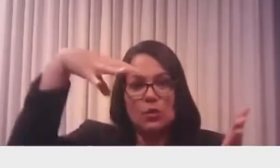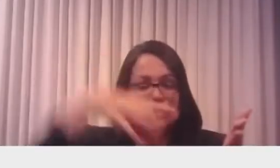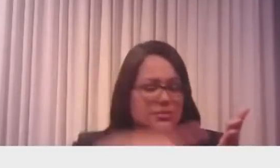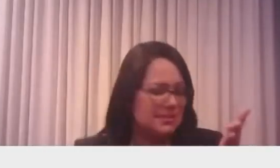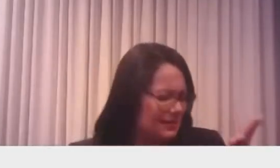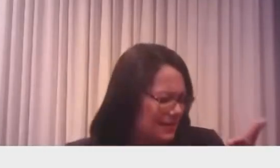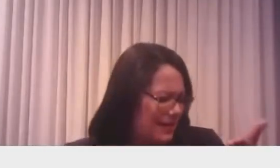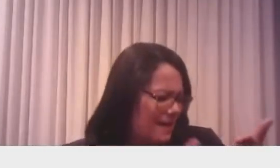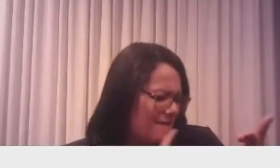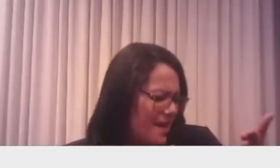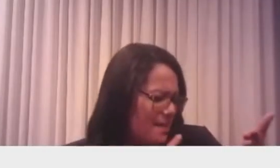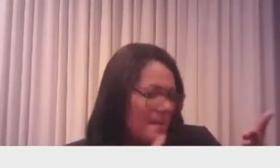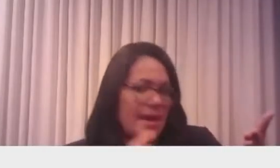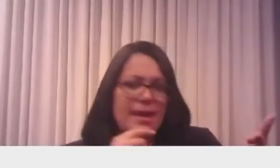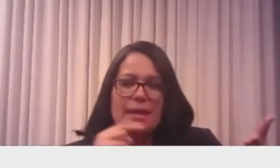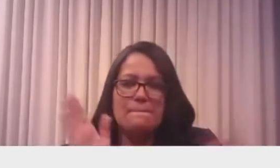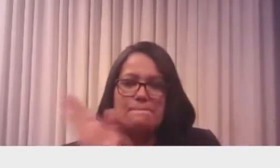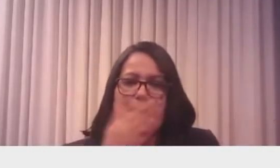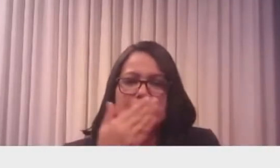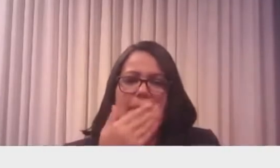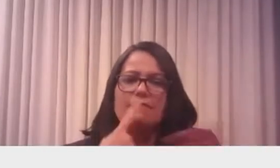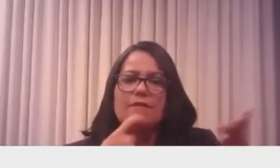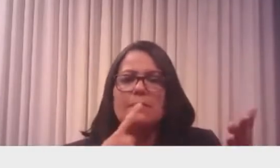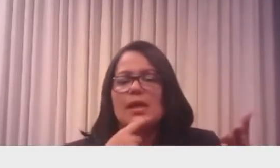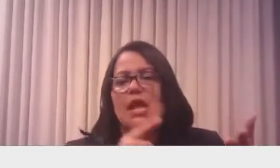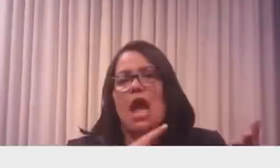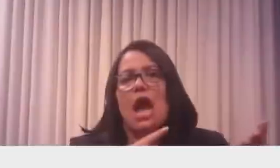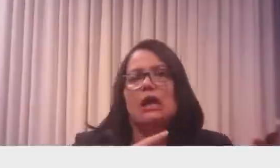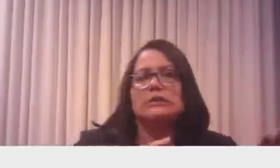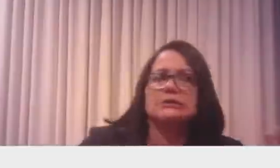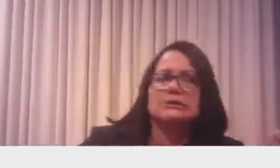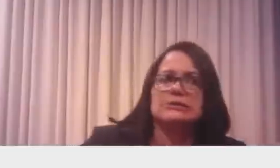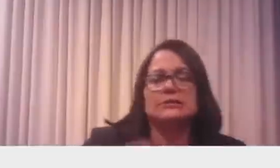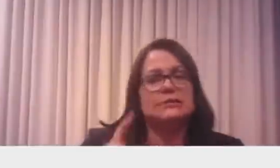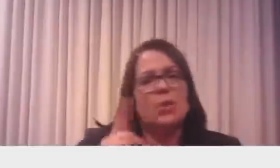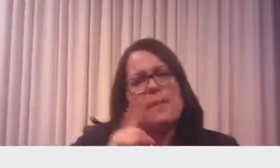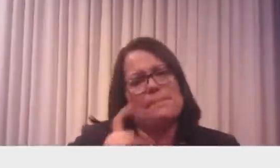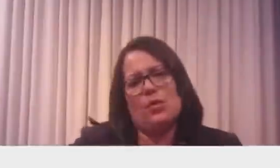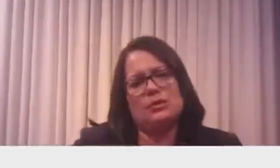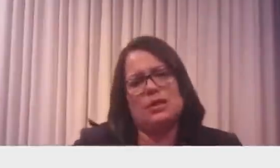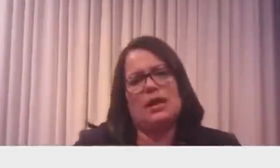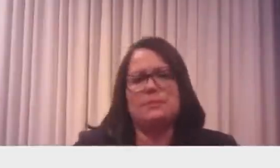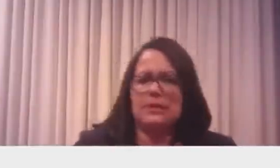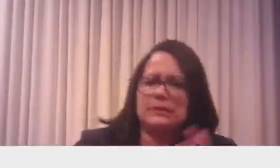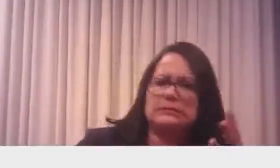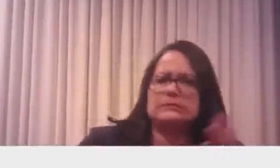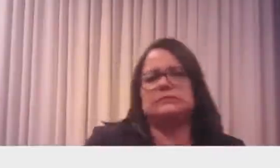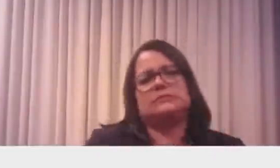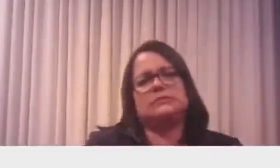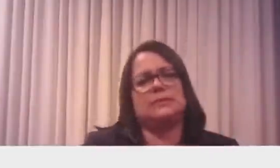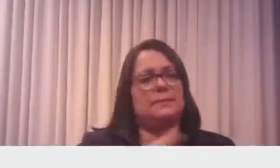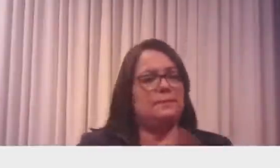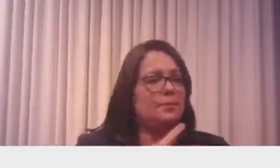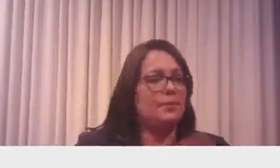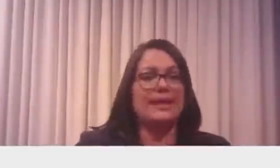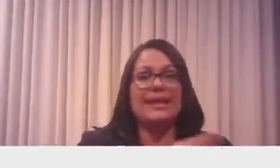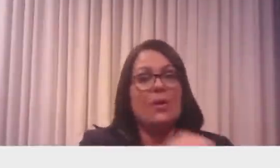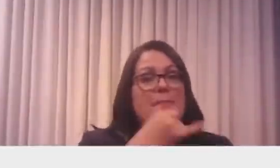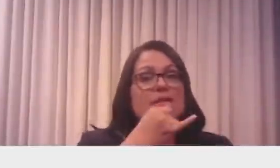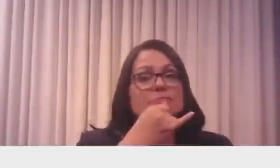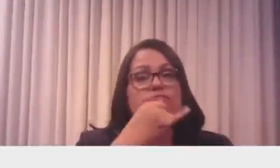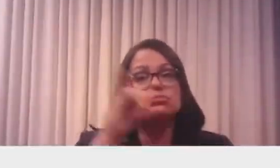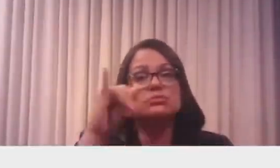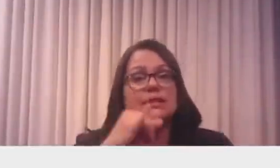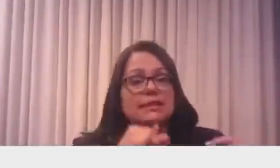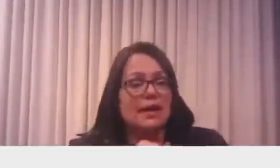extra de 14 reais a cada 100 megawatts, não é maldade. É para compensar o pagamento da fonte alternativa de energia, que não é hidrelétrica